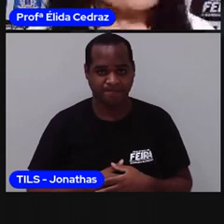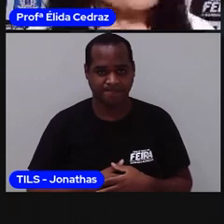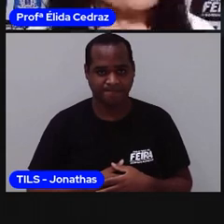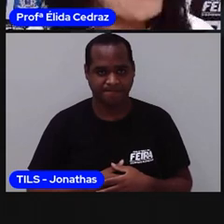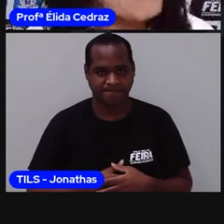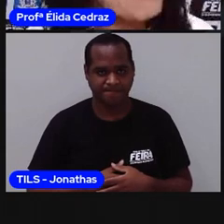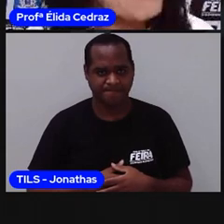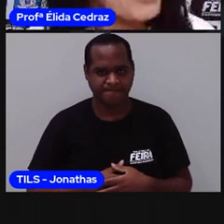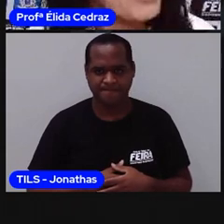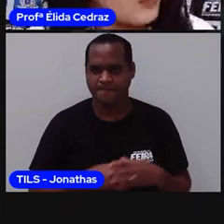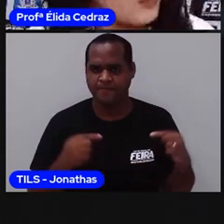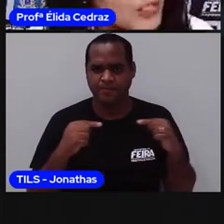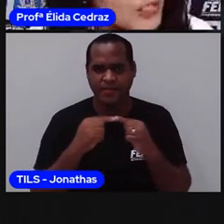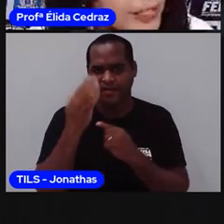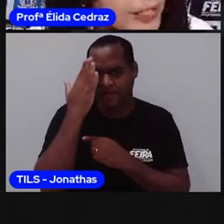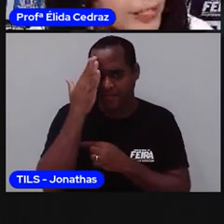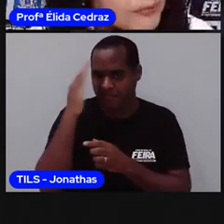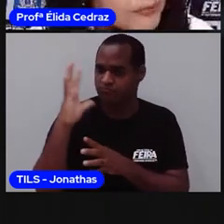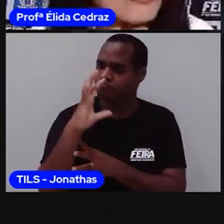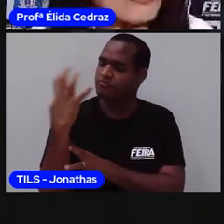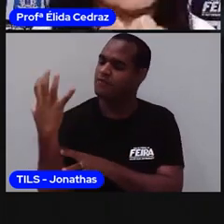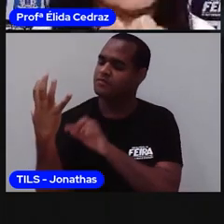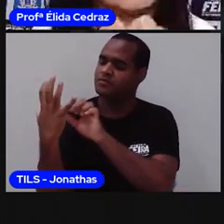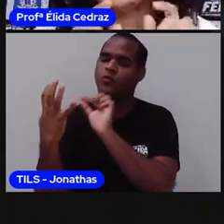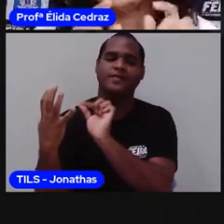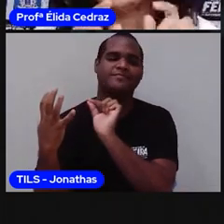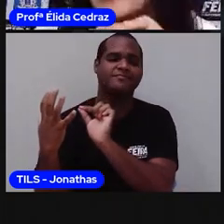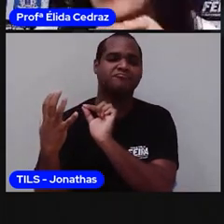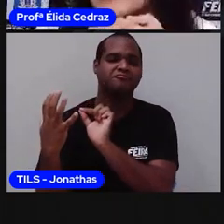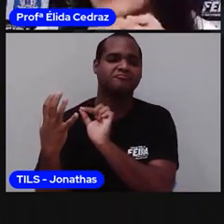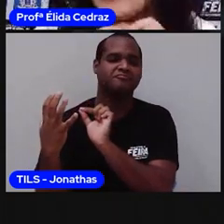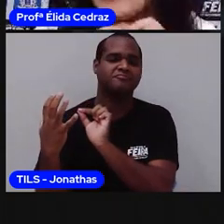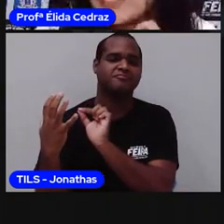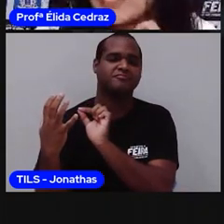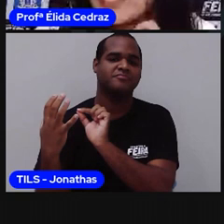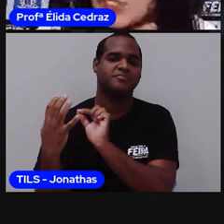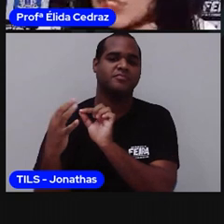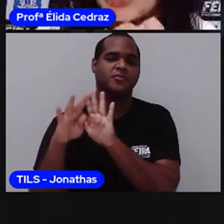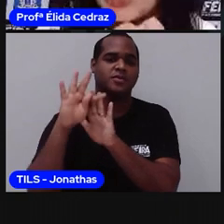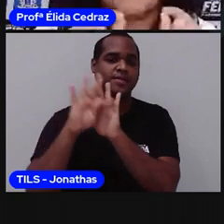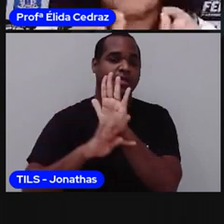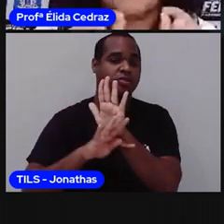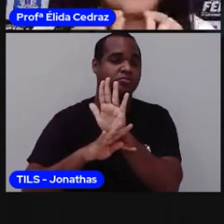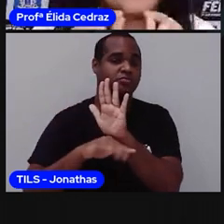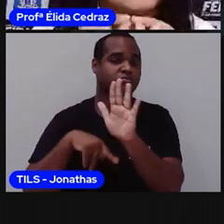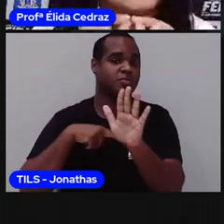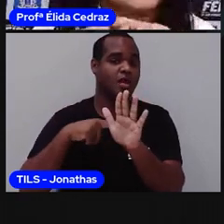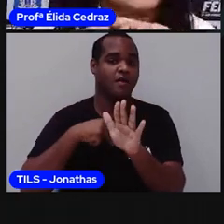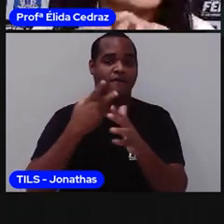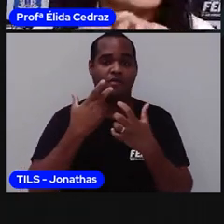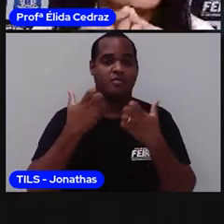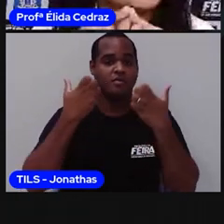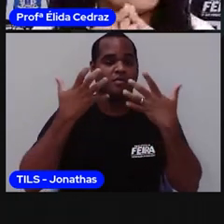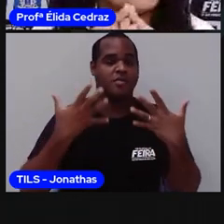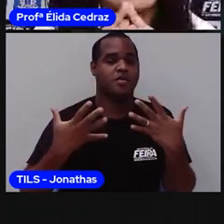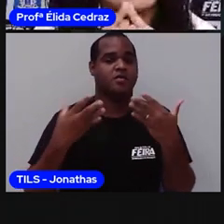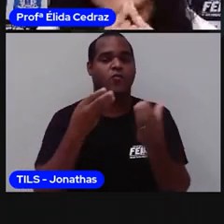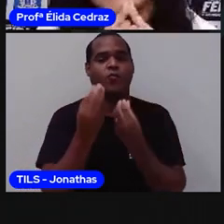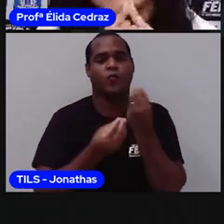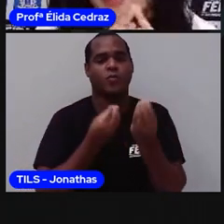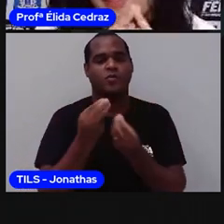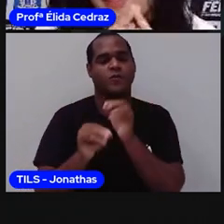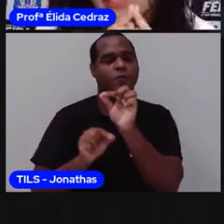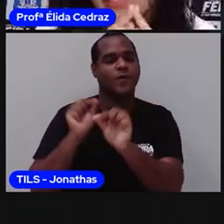sabe o que é árvore genealógica? E aí tem um textinho falando sobre o